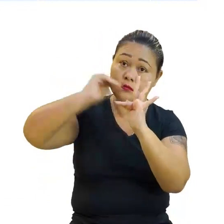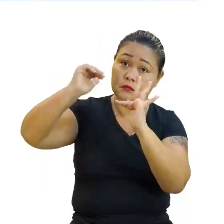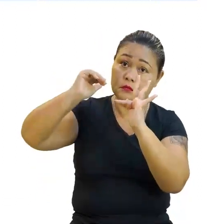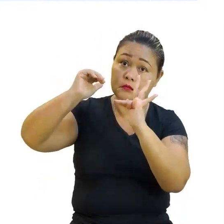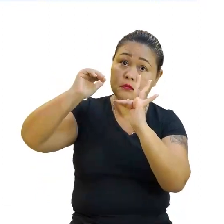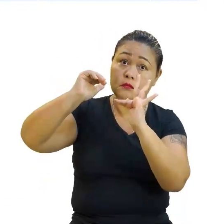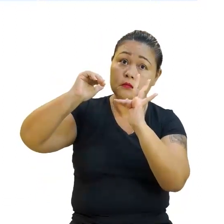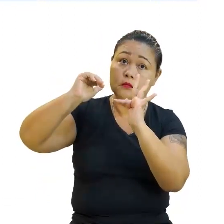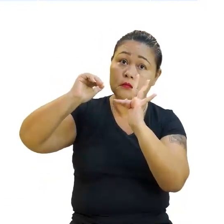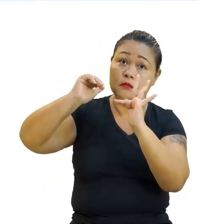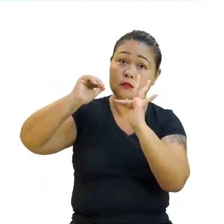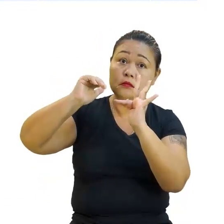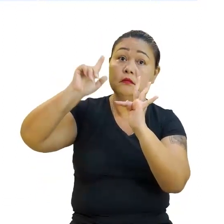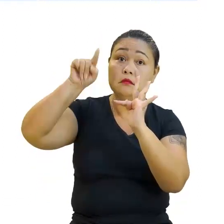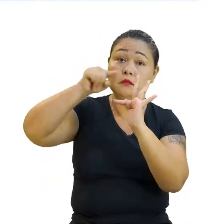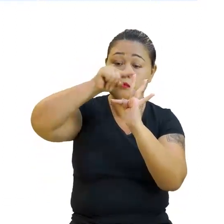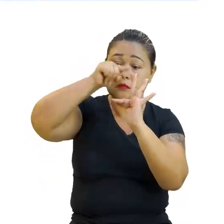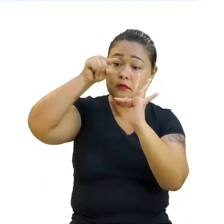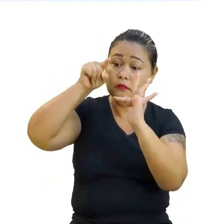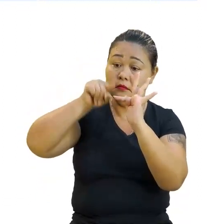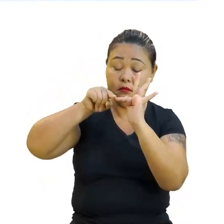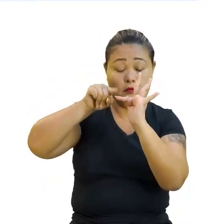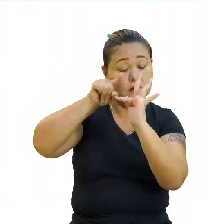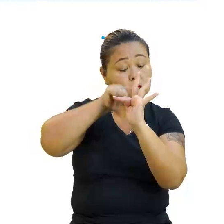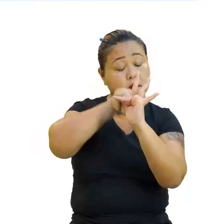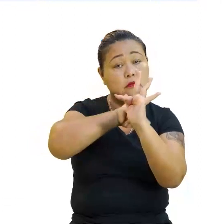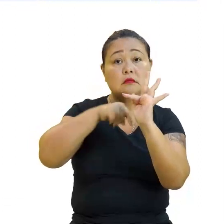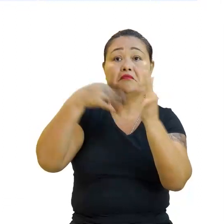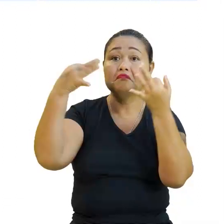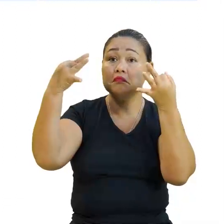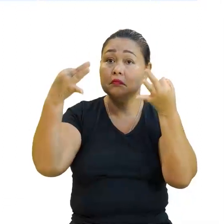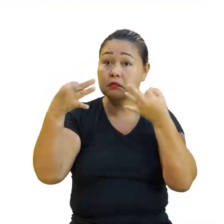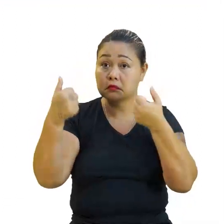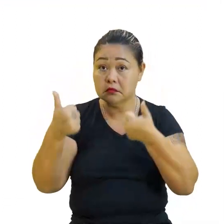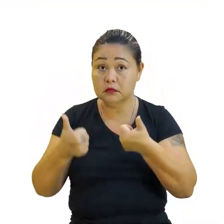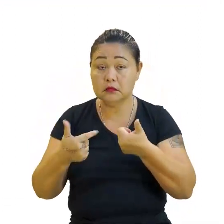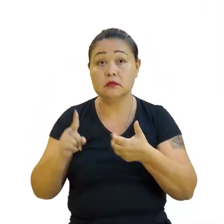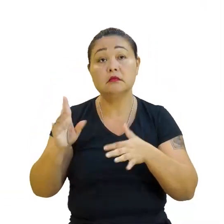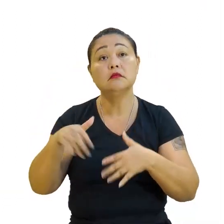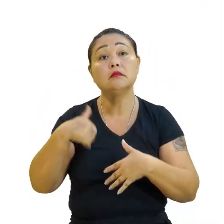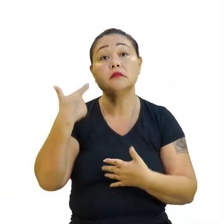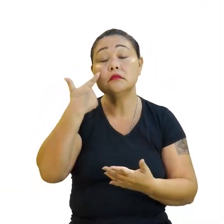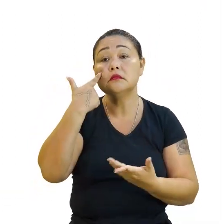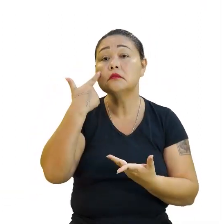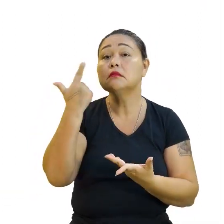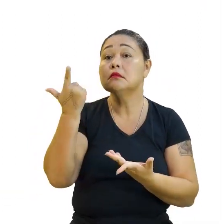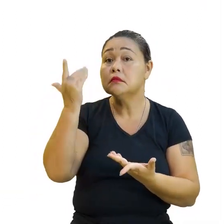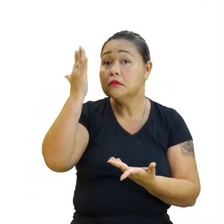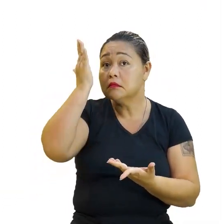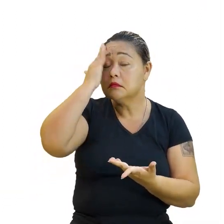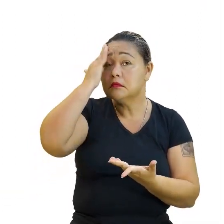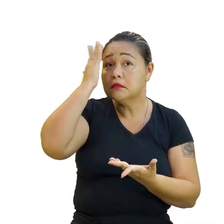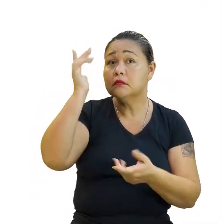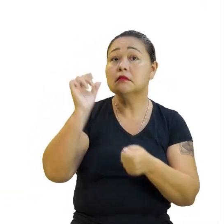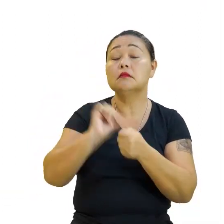pontos fica um quadrado? 4 por 4? Isso mesmo. Perfeito. Legal. Vamos identificar, então? A gente consegue